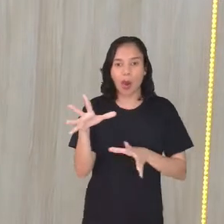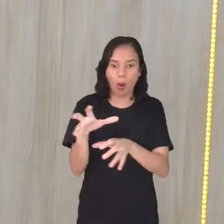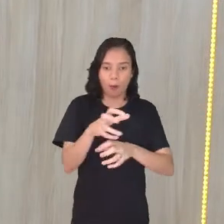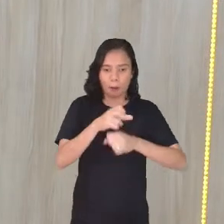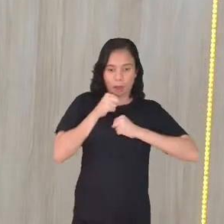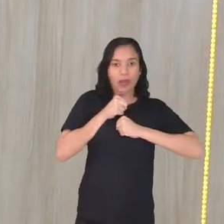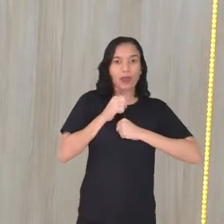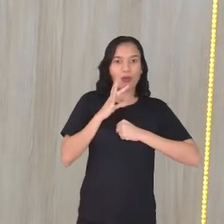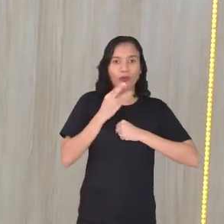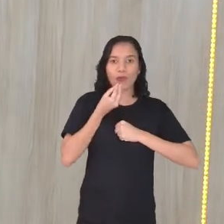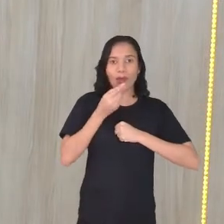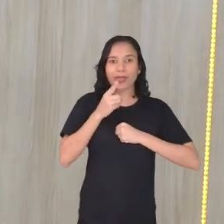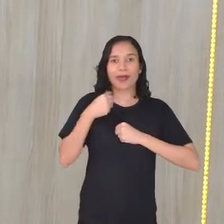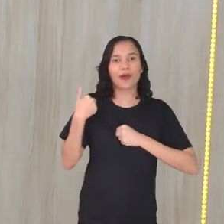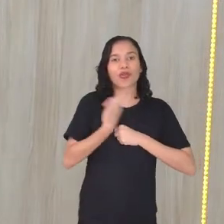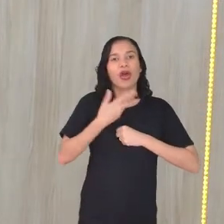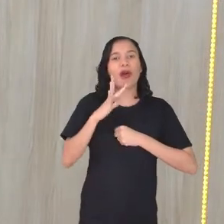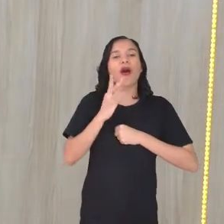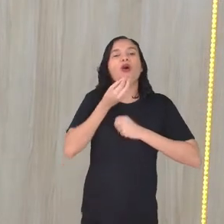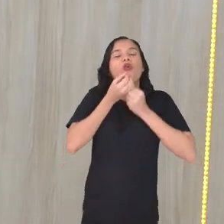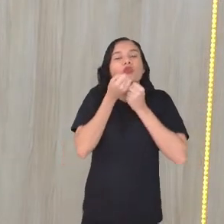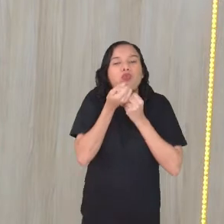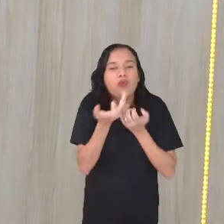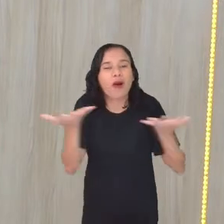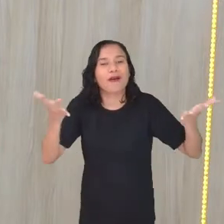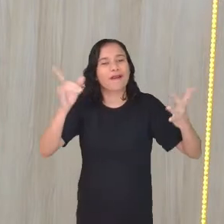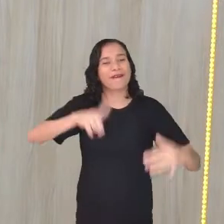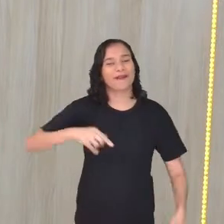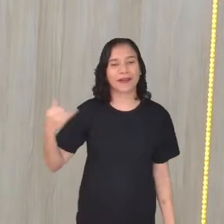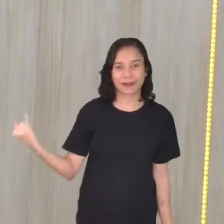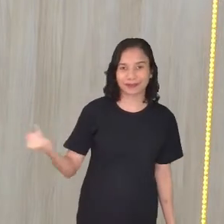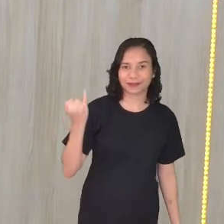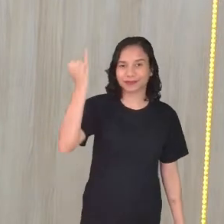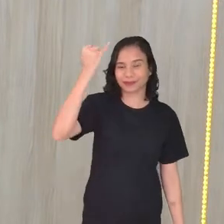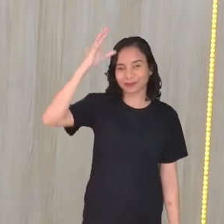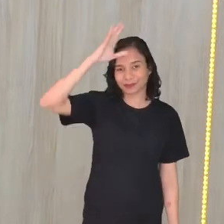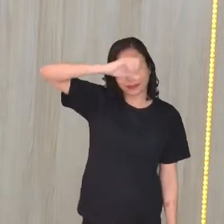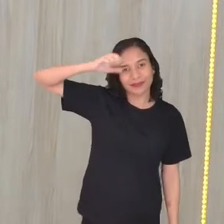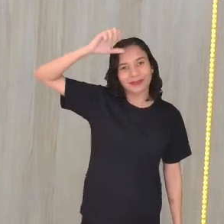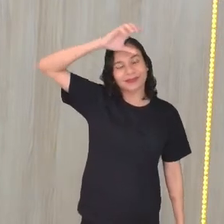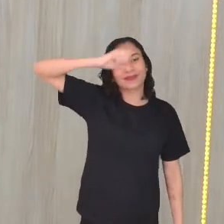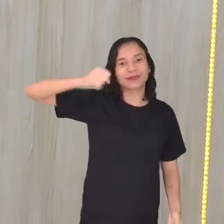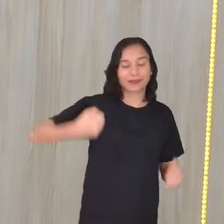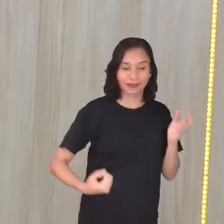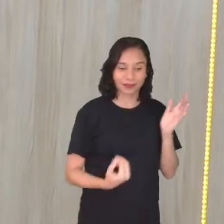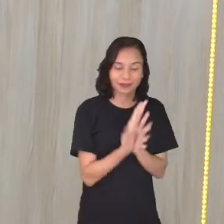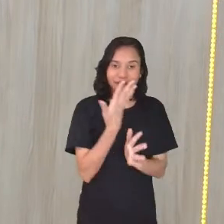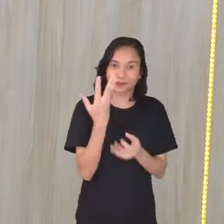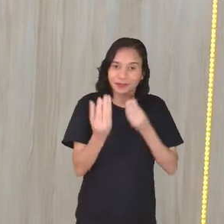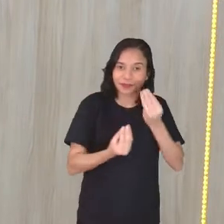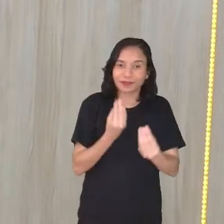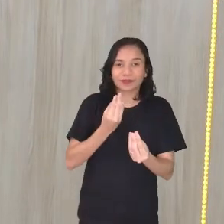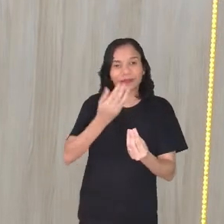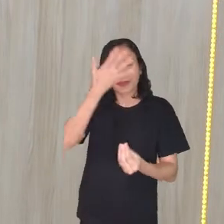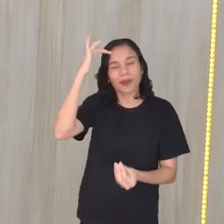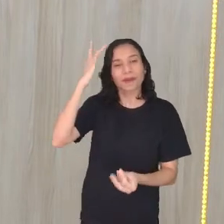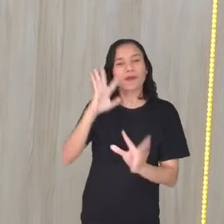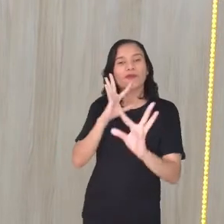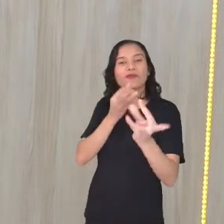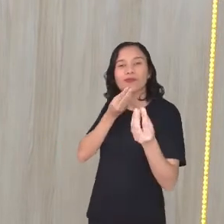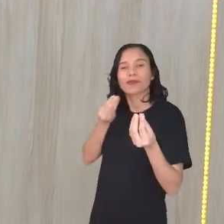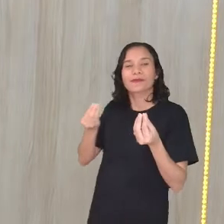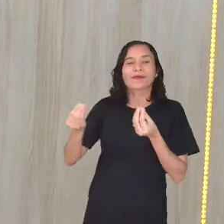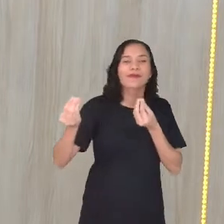conhecimento, a gente partilha com o outro. Então, é muito importante, né? O aprendizado nasce desse encontro, né? Com a gente